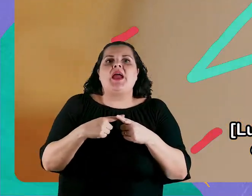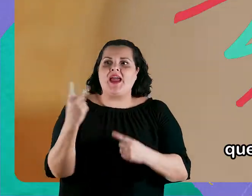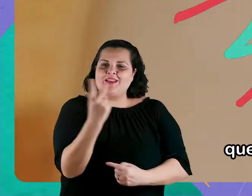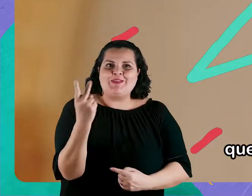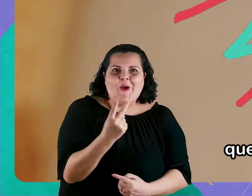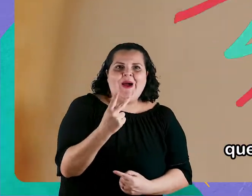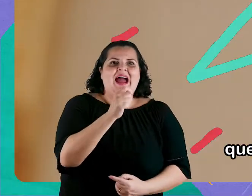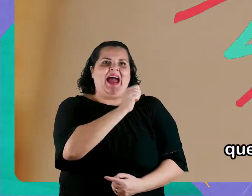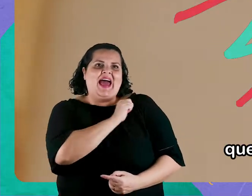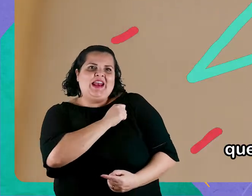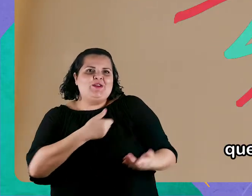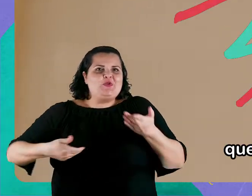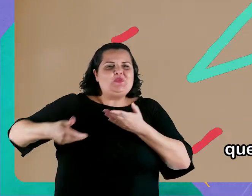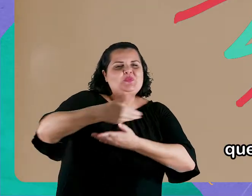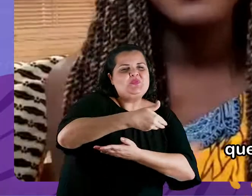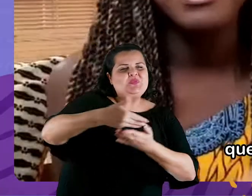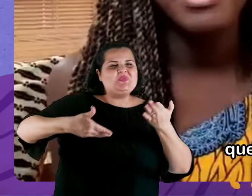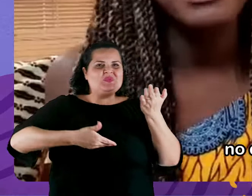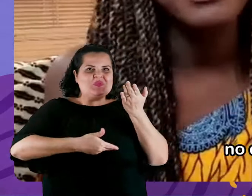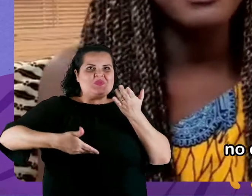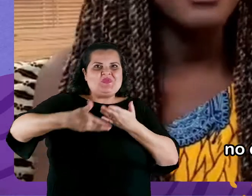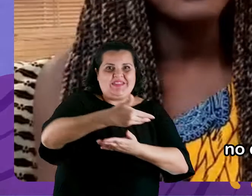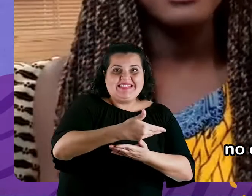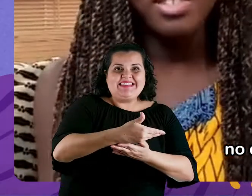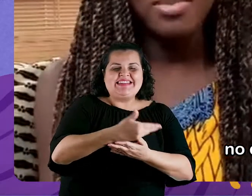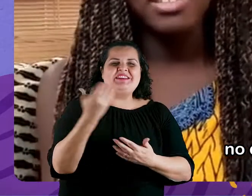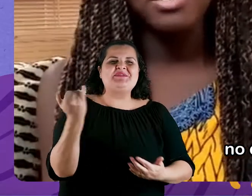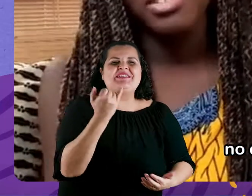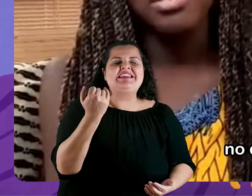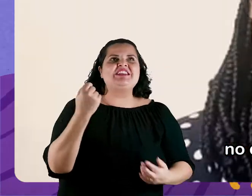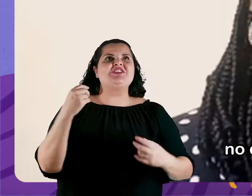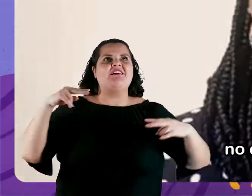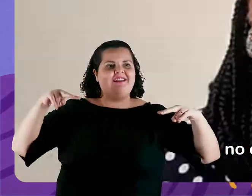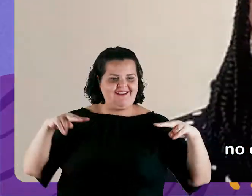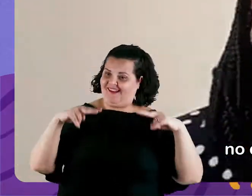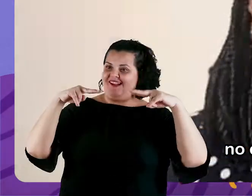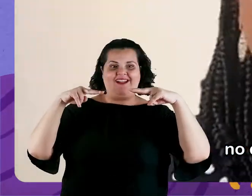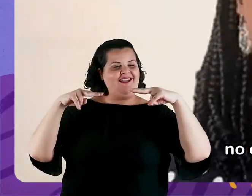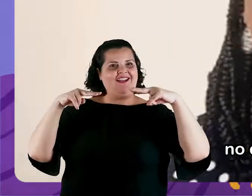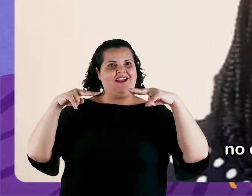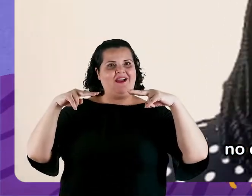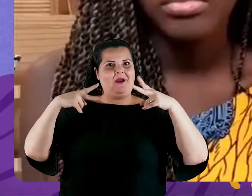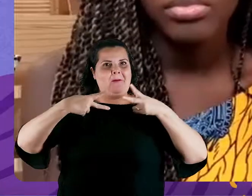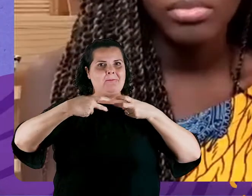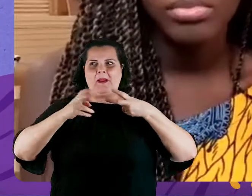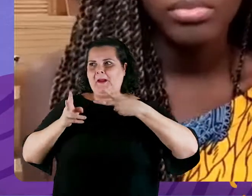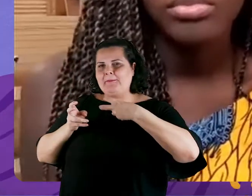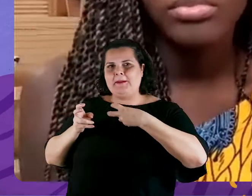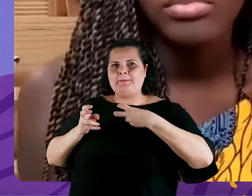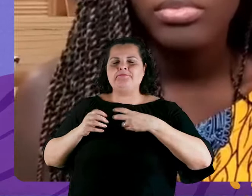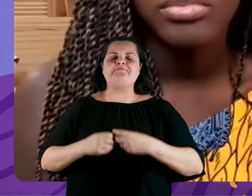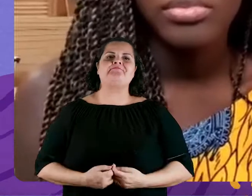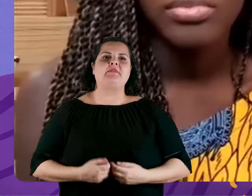estudantes que estão formando a identidade tenha um espelho no qual possam se ver refletidos. Eu nasci no